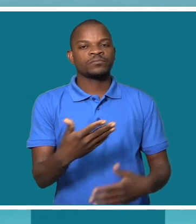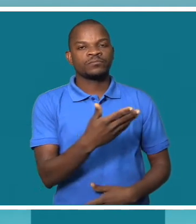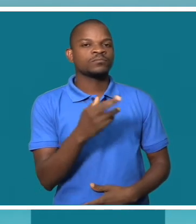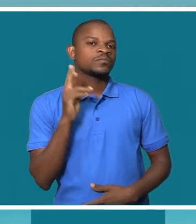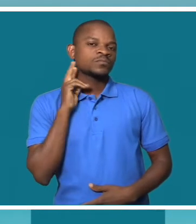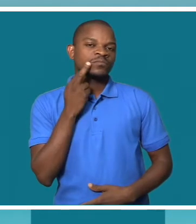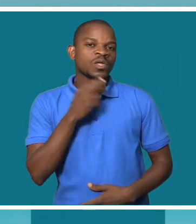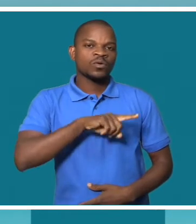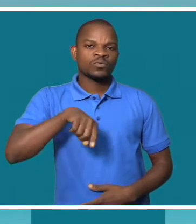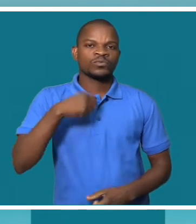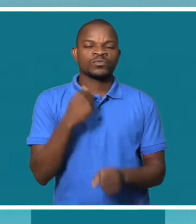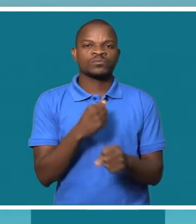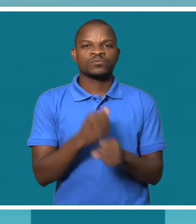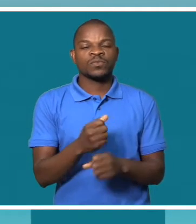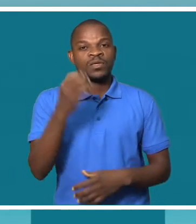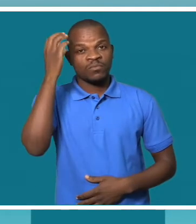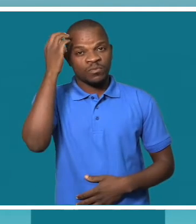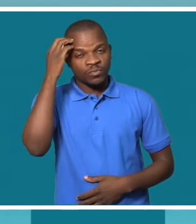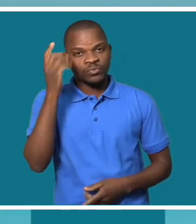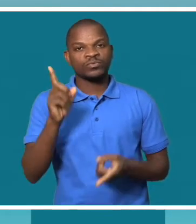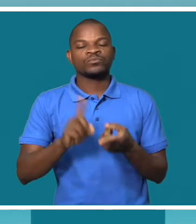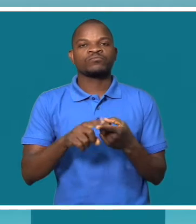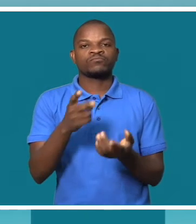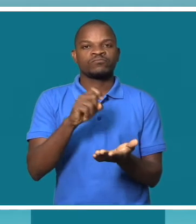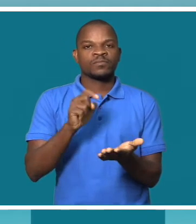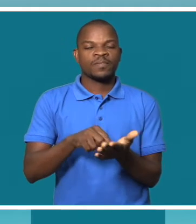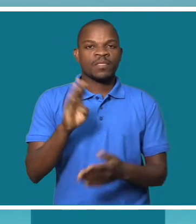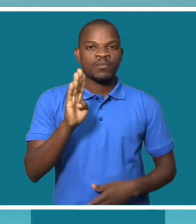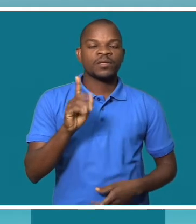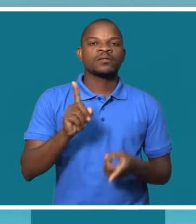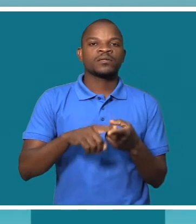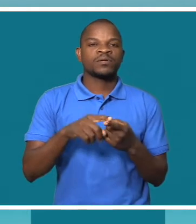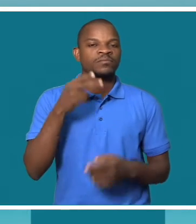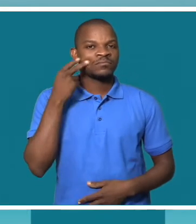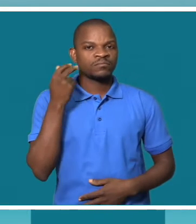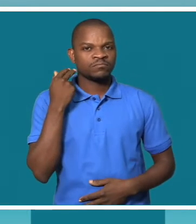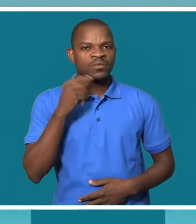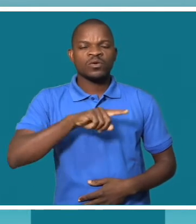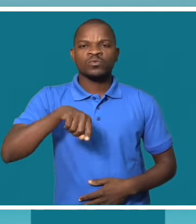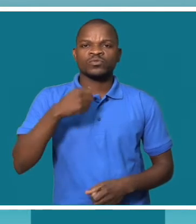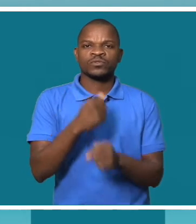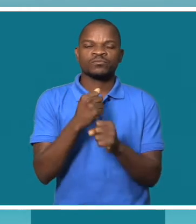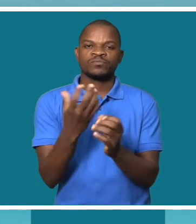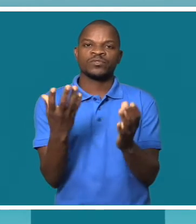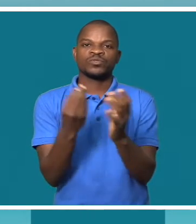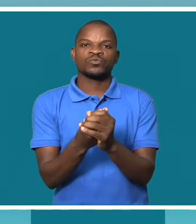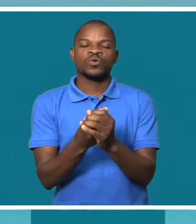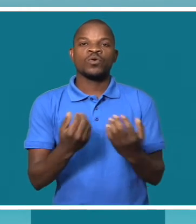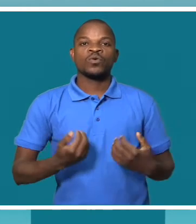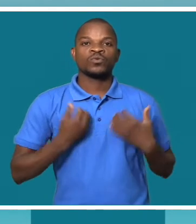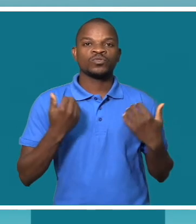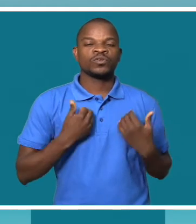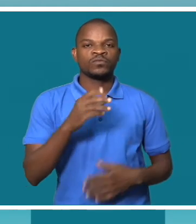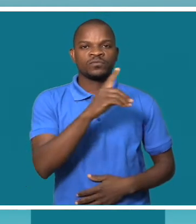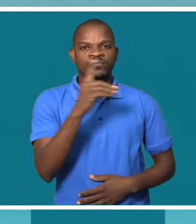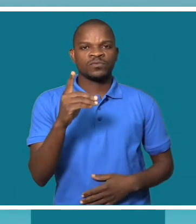Pemba, onde iremos trabalhar no empoderamento de jovens com deficiência. Serão formados nas três províncias cerca